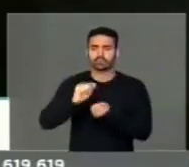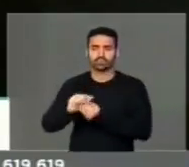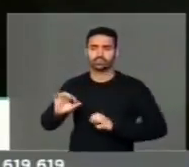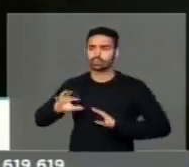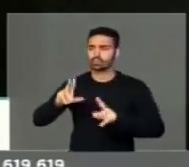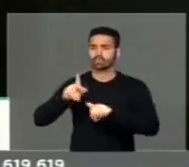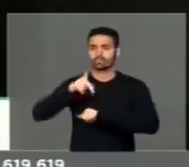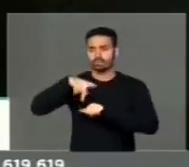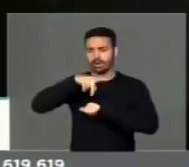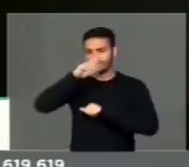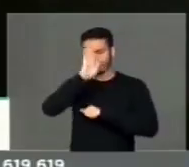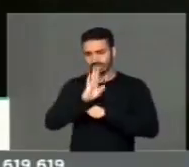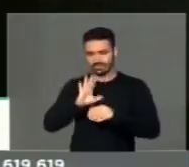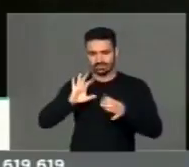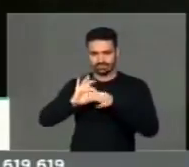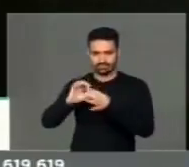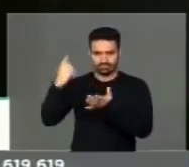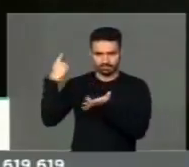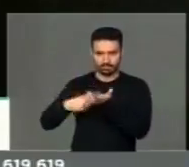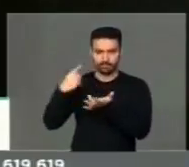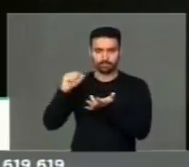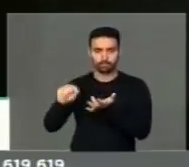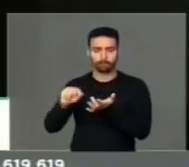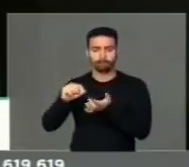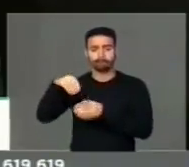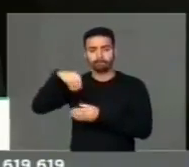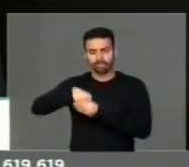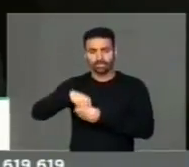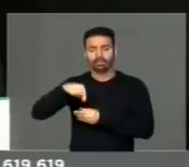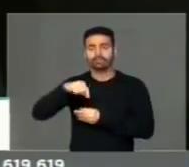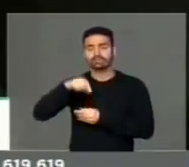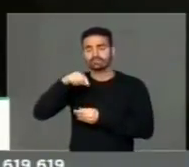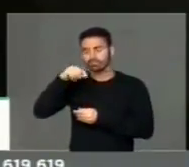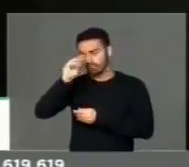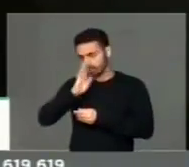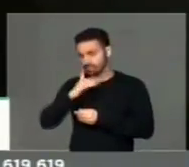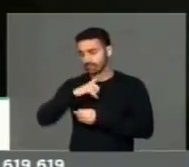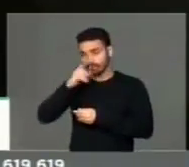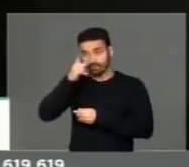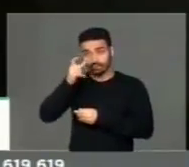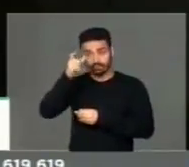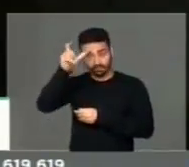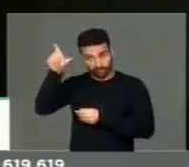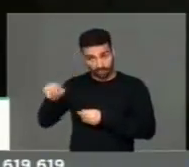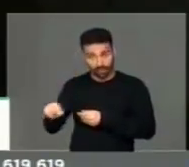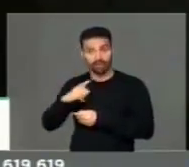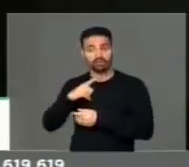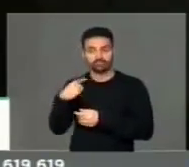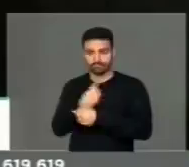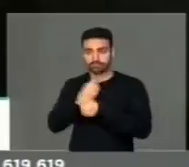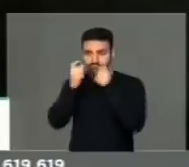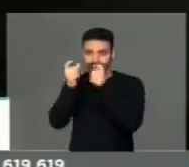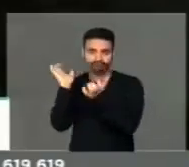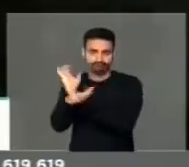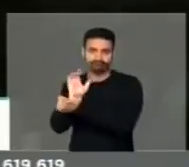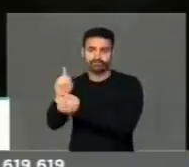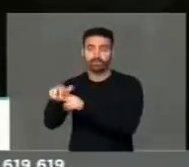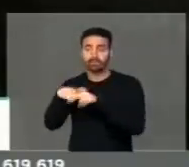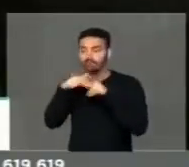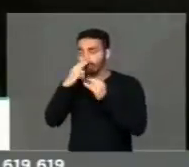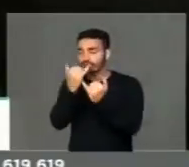que participam do pacto, e dentro desses países está a Itália, que nos interessa muito. E isso aproxima,